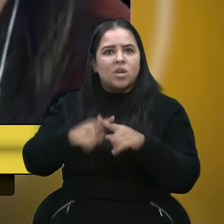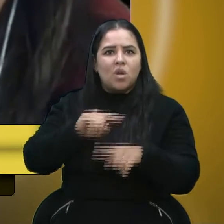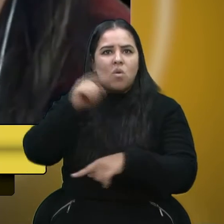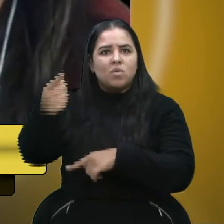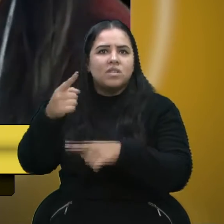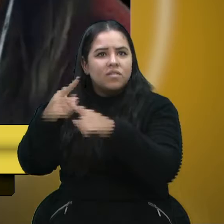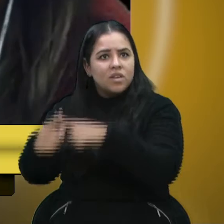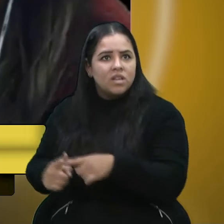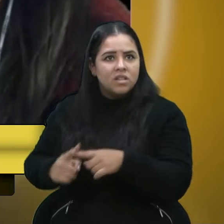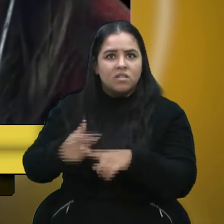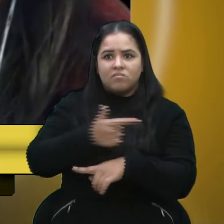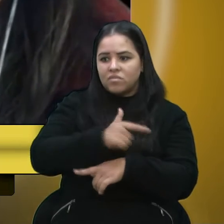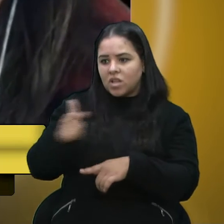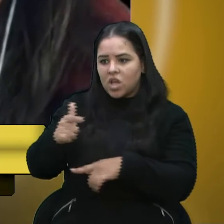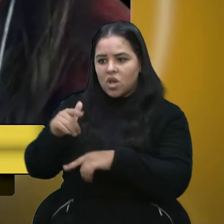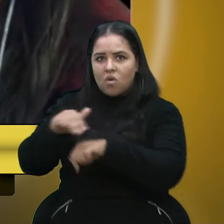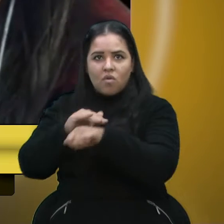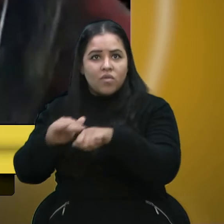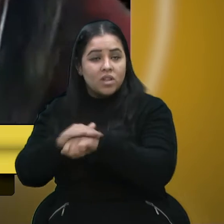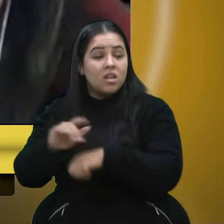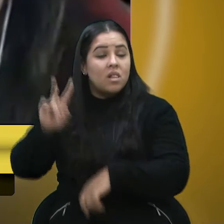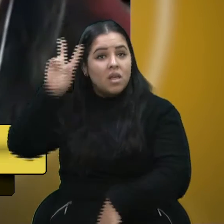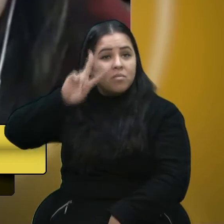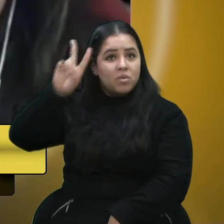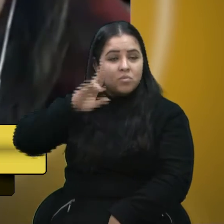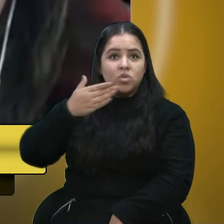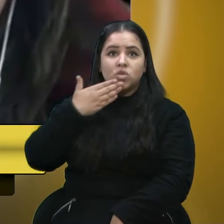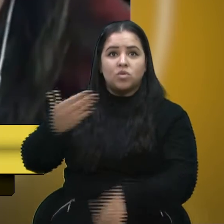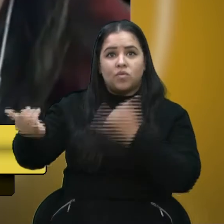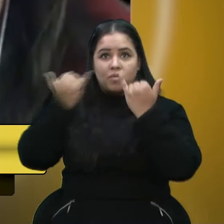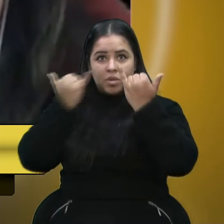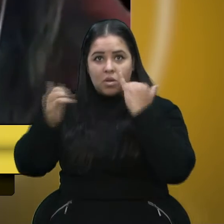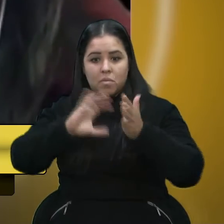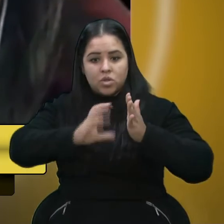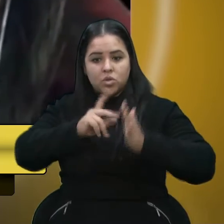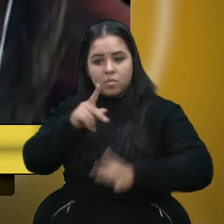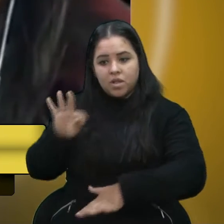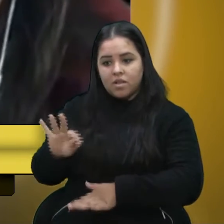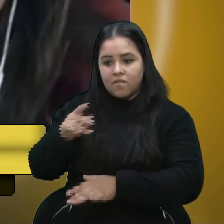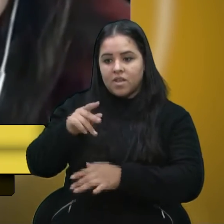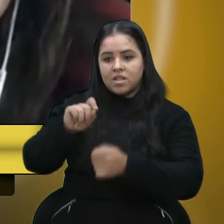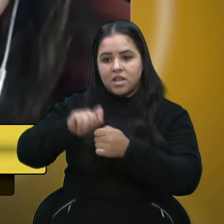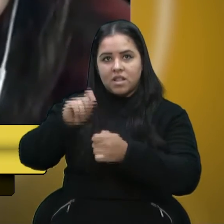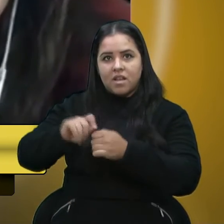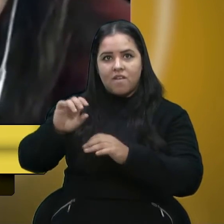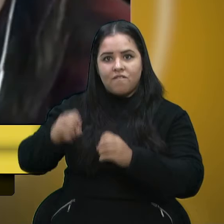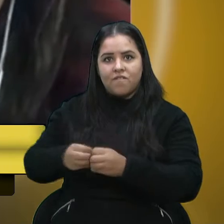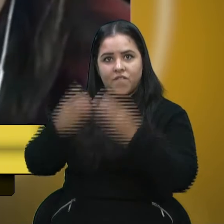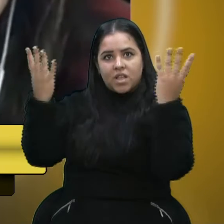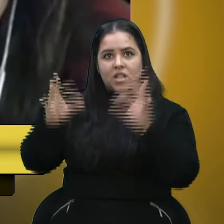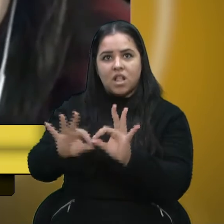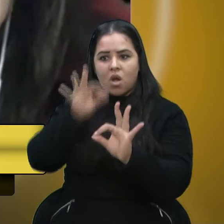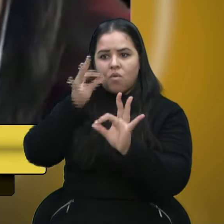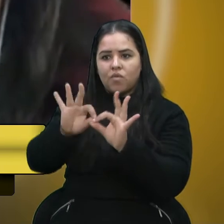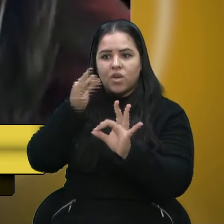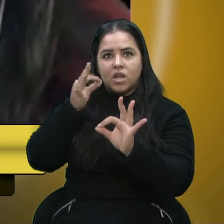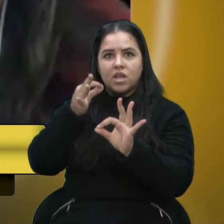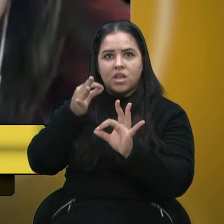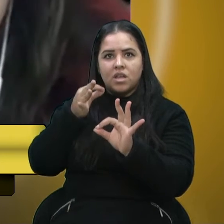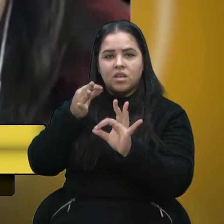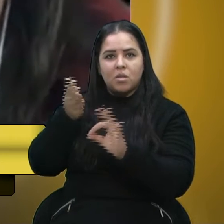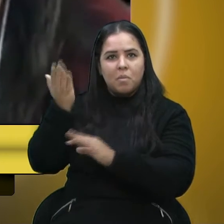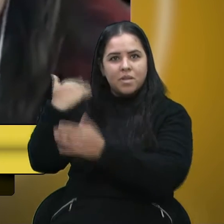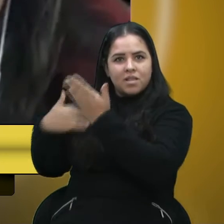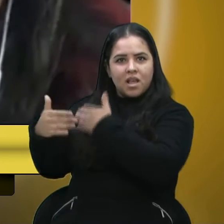discurso, eu me lembro, por exemplo, de um pedido de informações que a bancada do PT fez sobre a Festa da Uva, e que o Edson Nespolo, que era